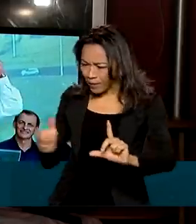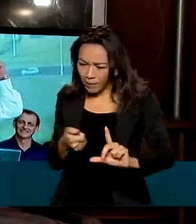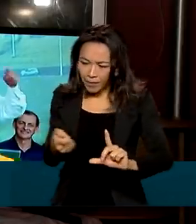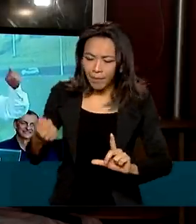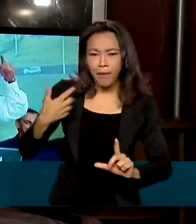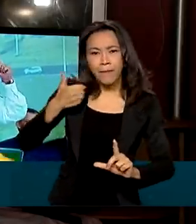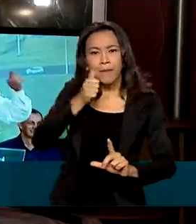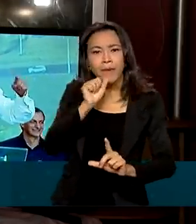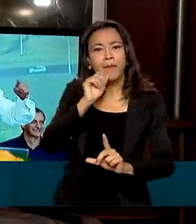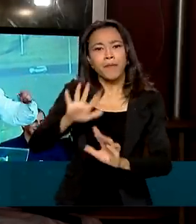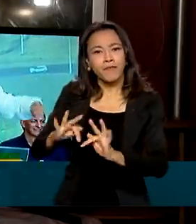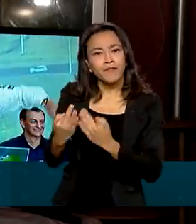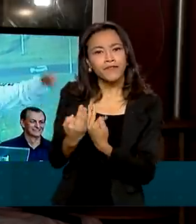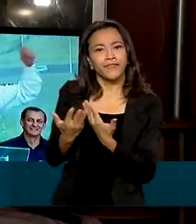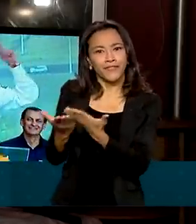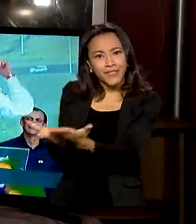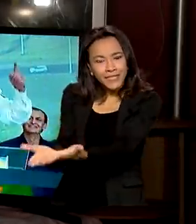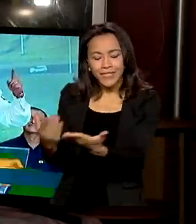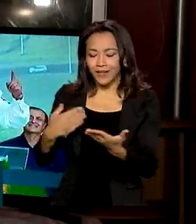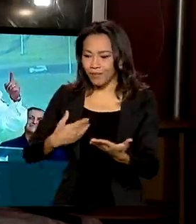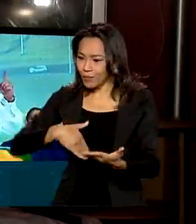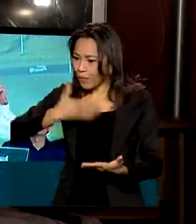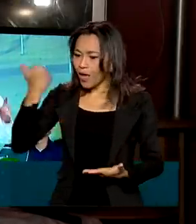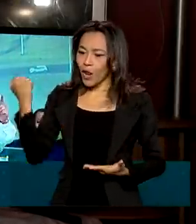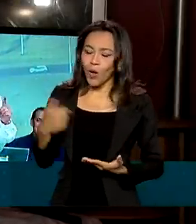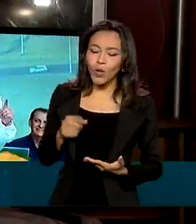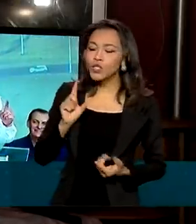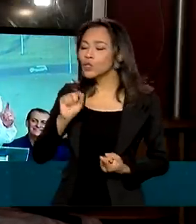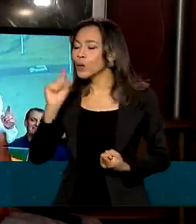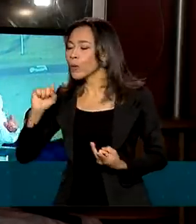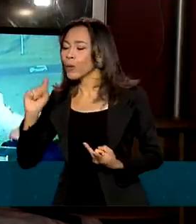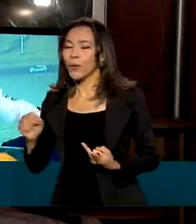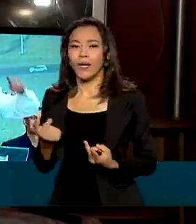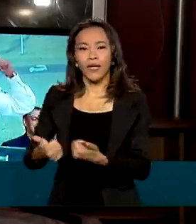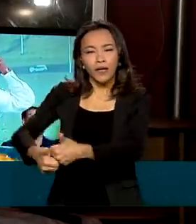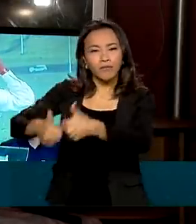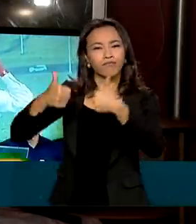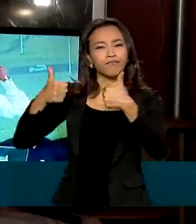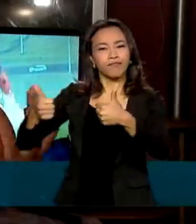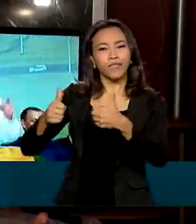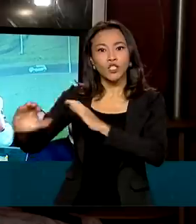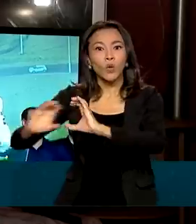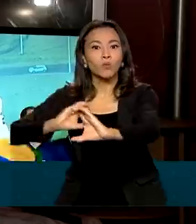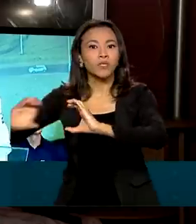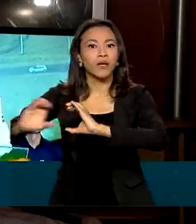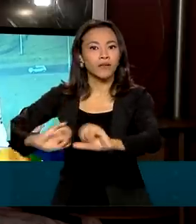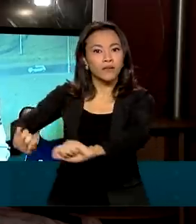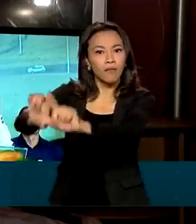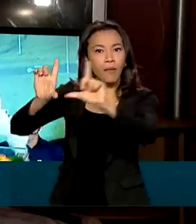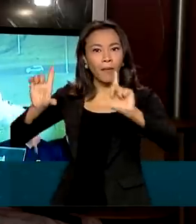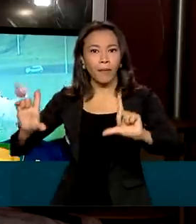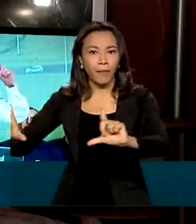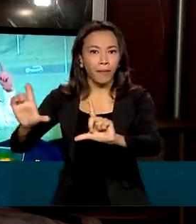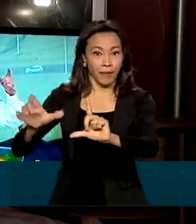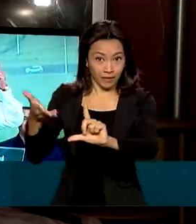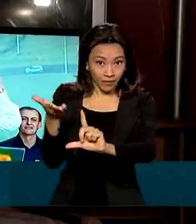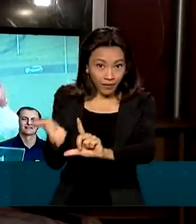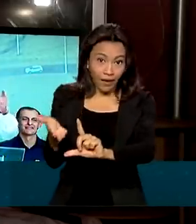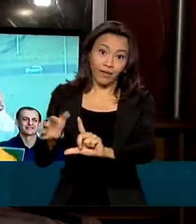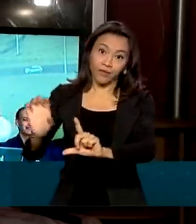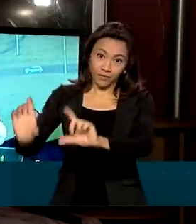a minha filha, a gente vai ter muito mais opções de lazer, de bem-estar, de comunicação, e de